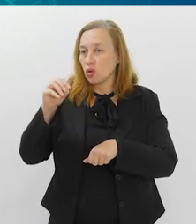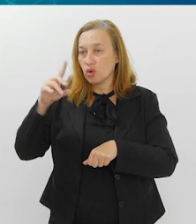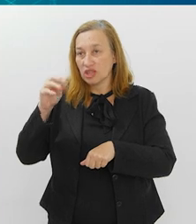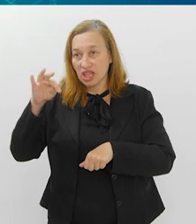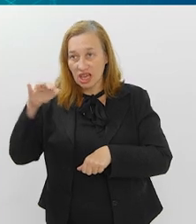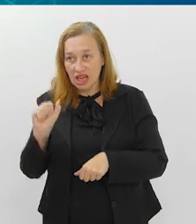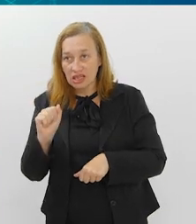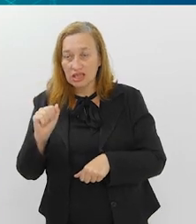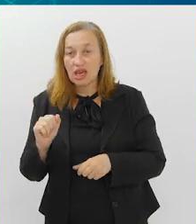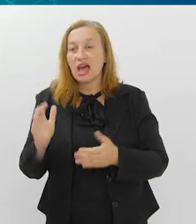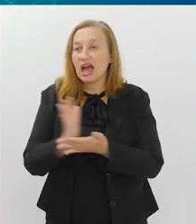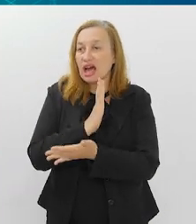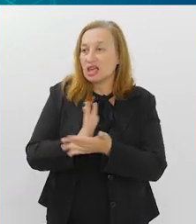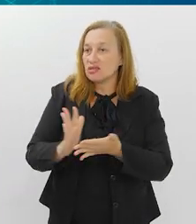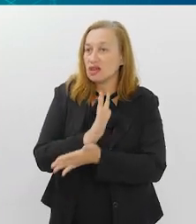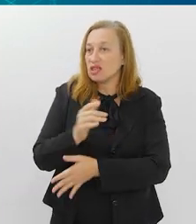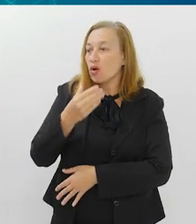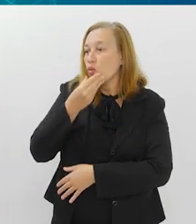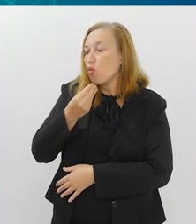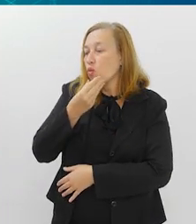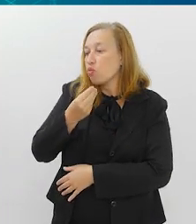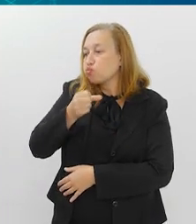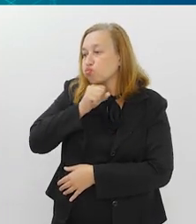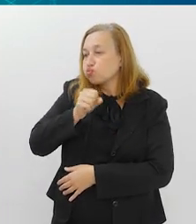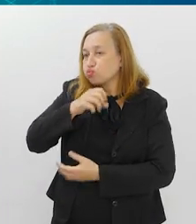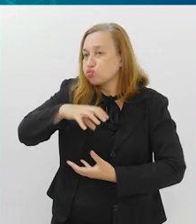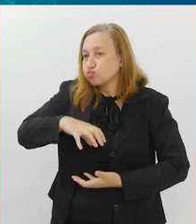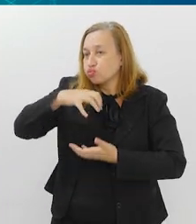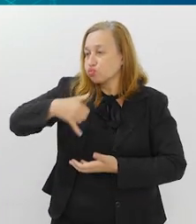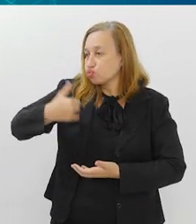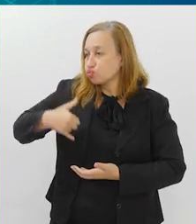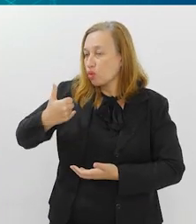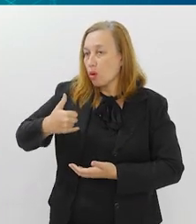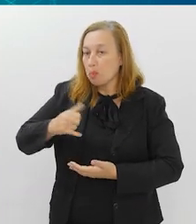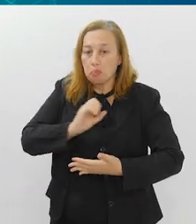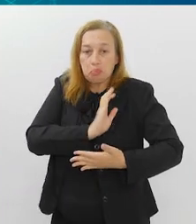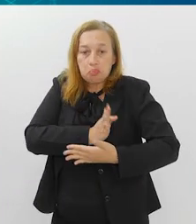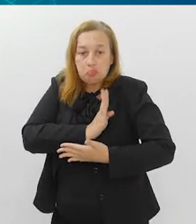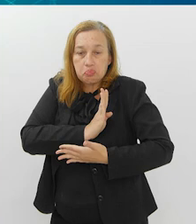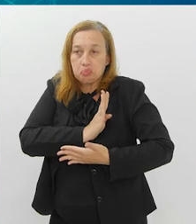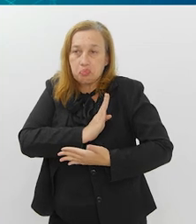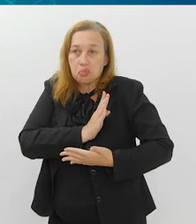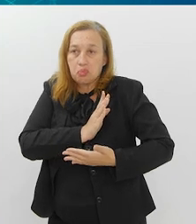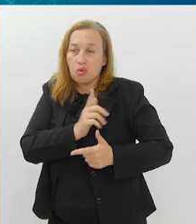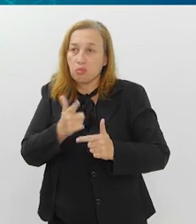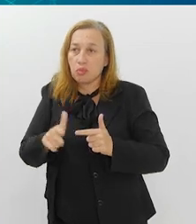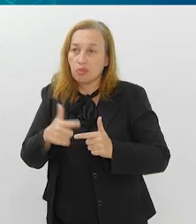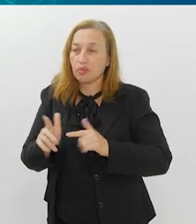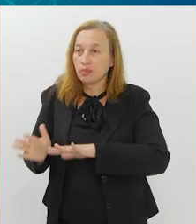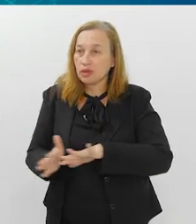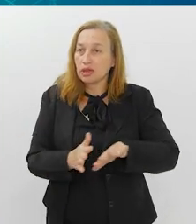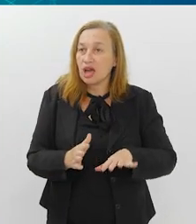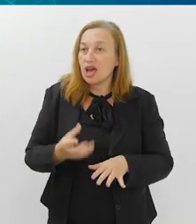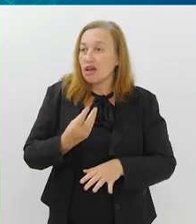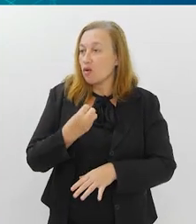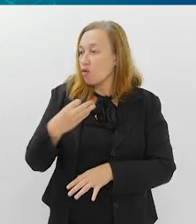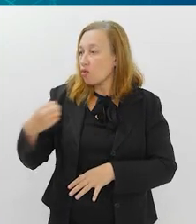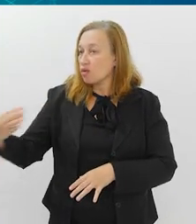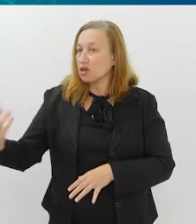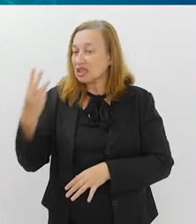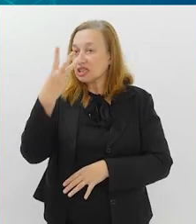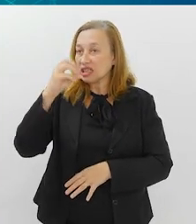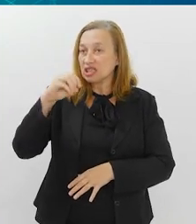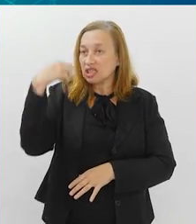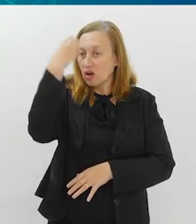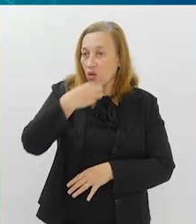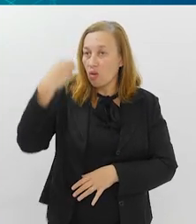porque às vezes um paciente é um senhor de 80 anos de idade com uma doença cardíaca. Aí ele vai pegar um voo de 30 horas para a China.